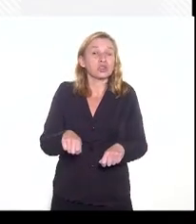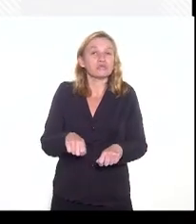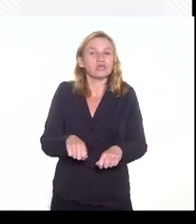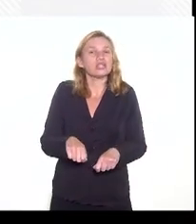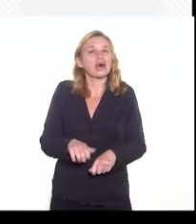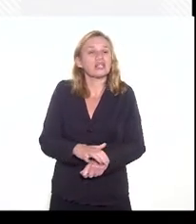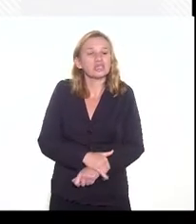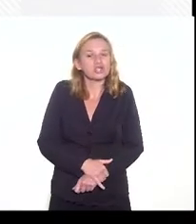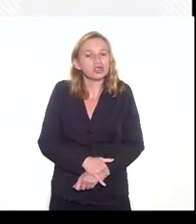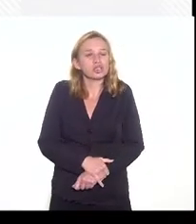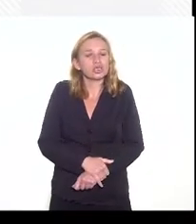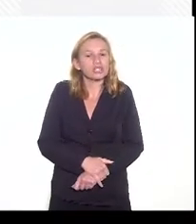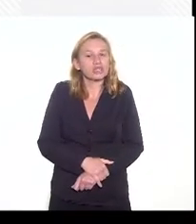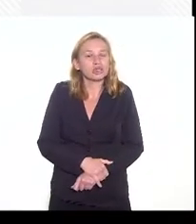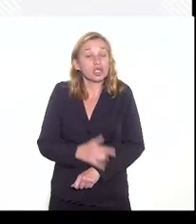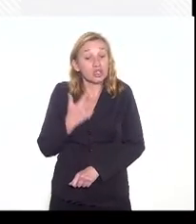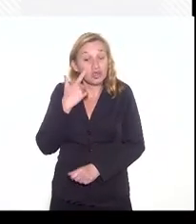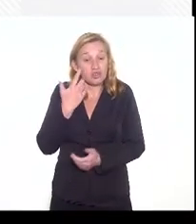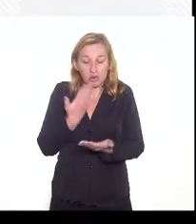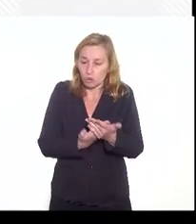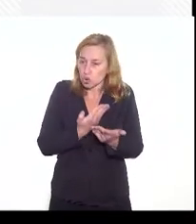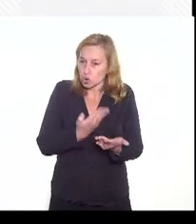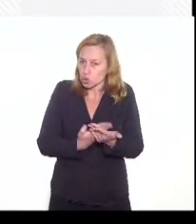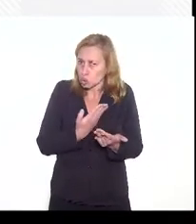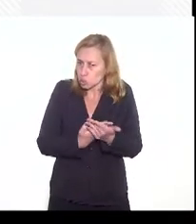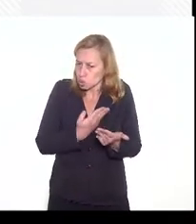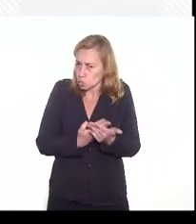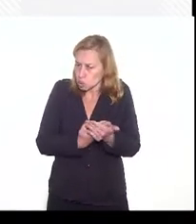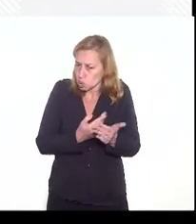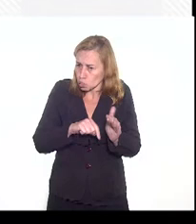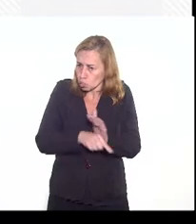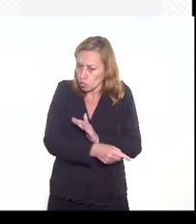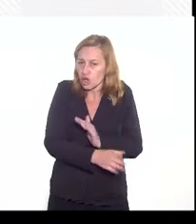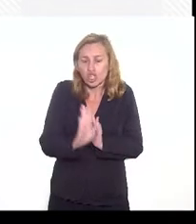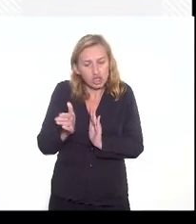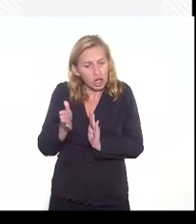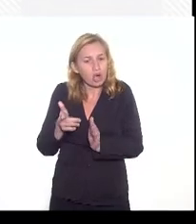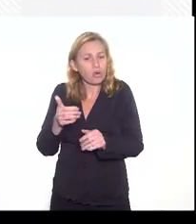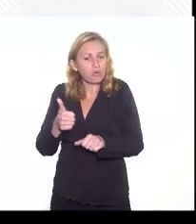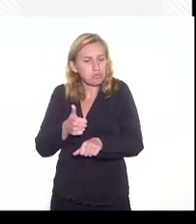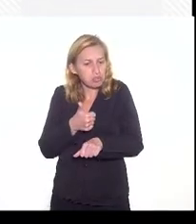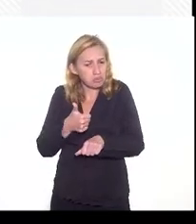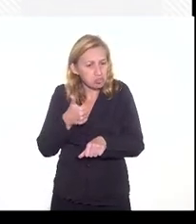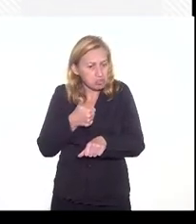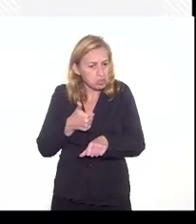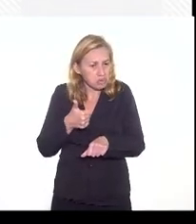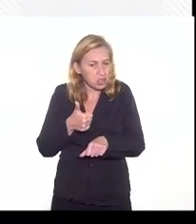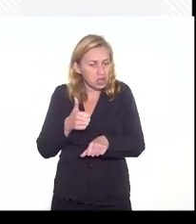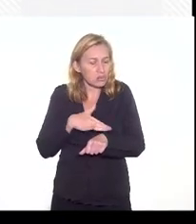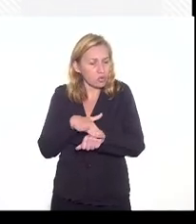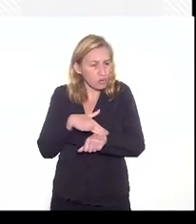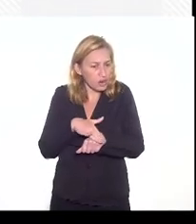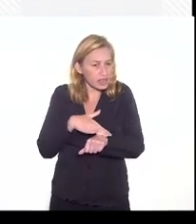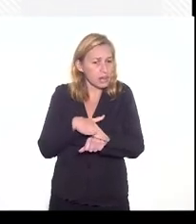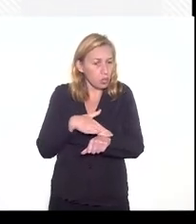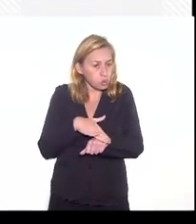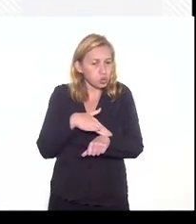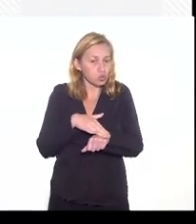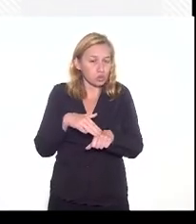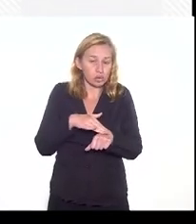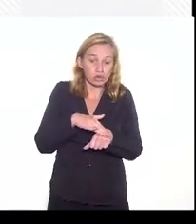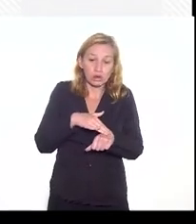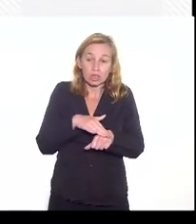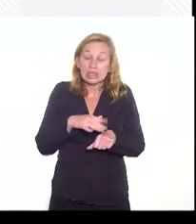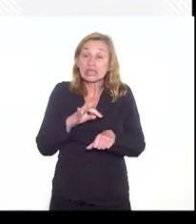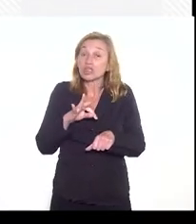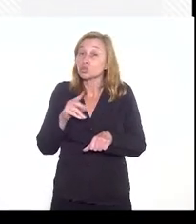promover um estudo, já começamos as primeiras conversas para fazer uma, e